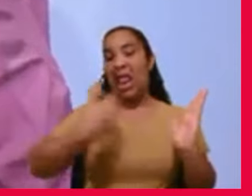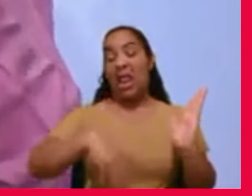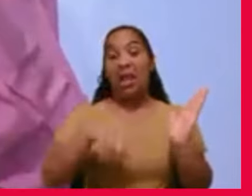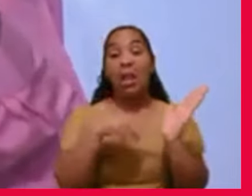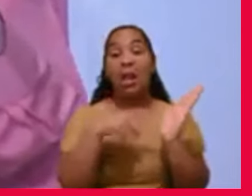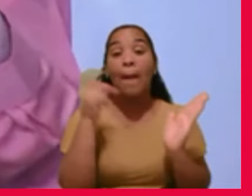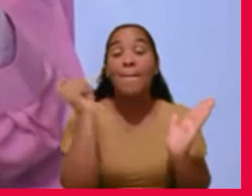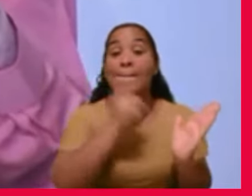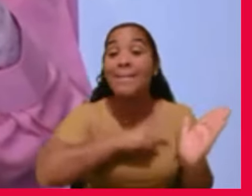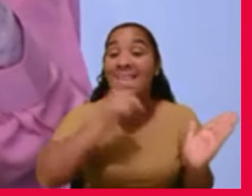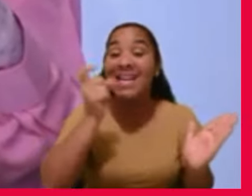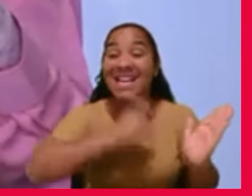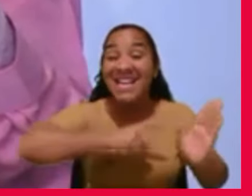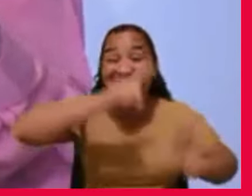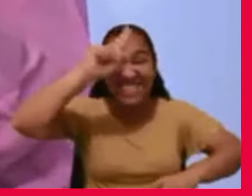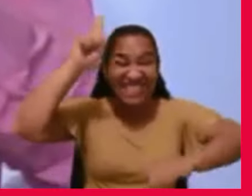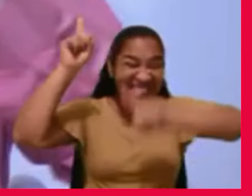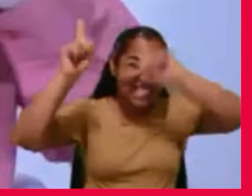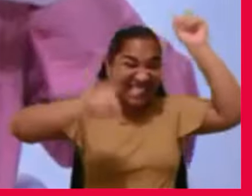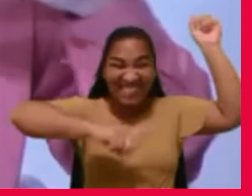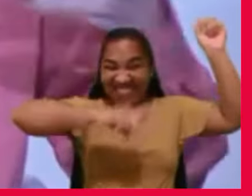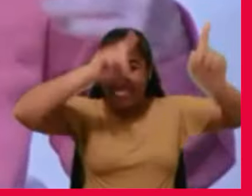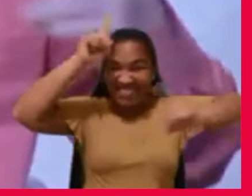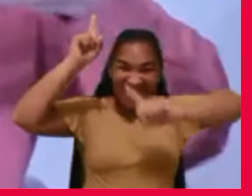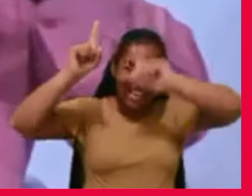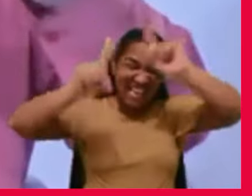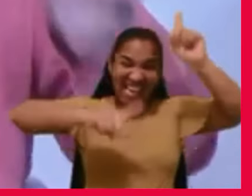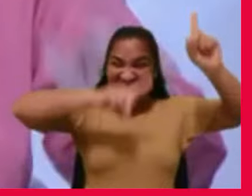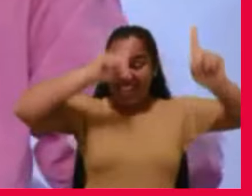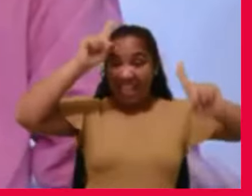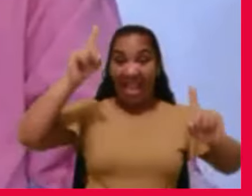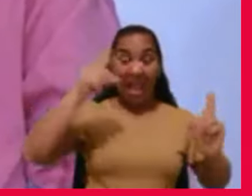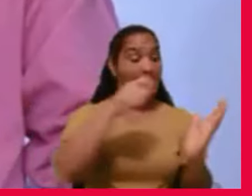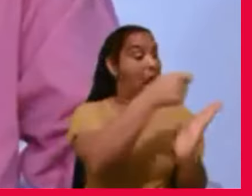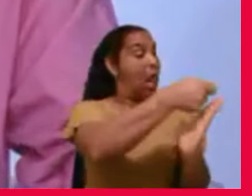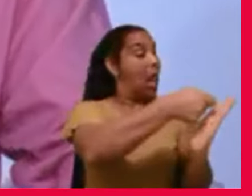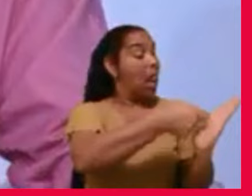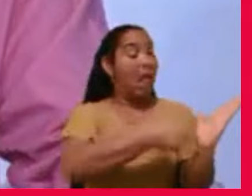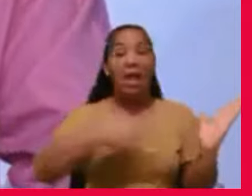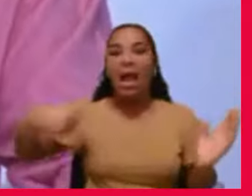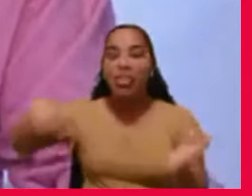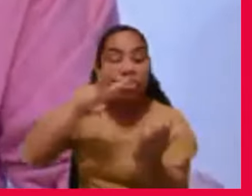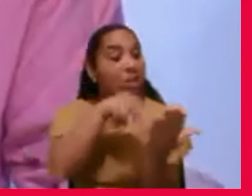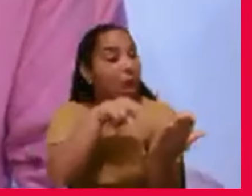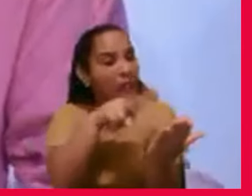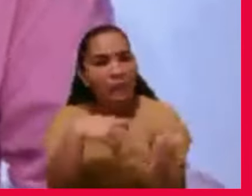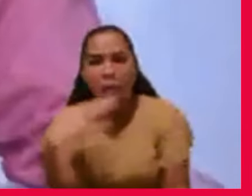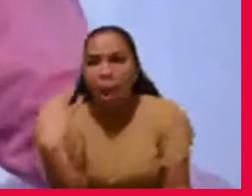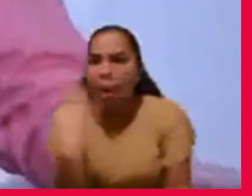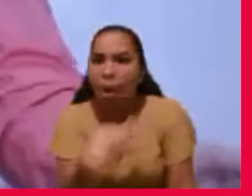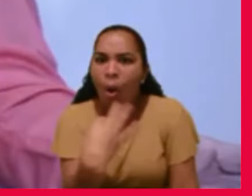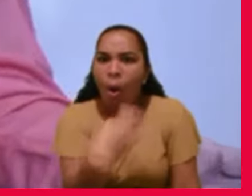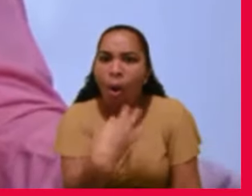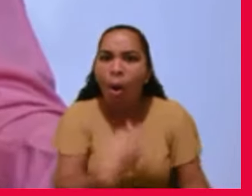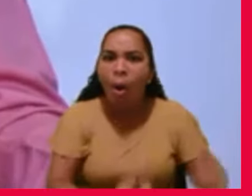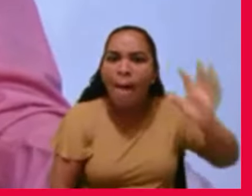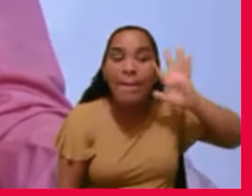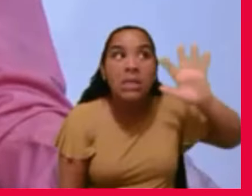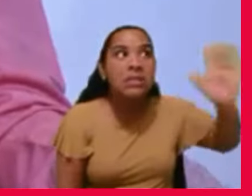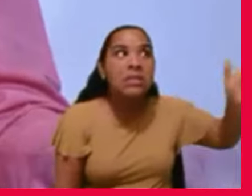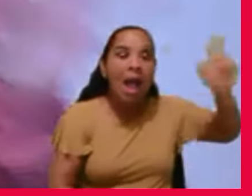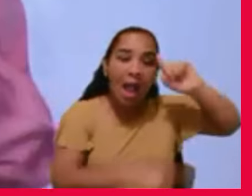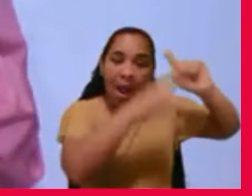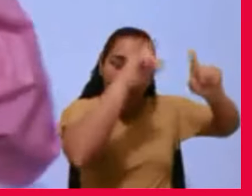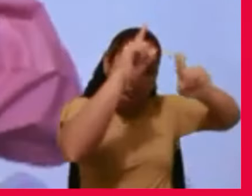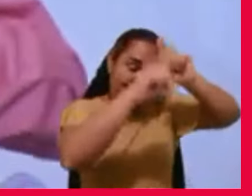ele escreve um livro, a gente se apaixona, tudo mentira, tudo na cabeça dele, mas a gente acha que não,